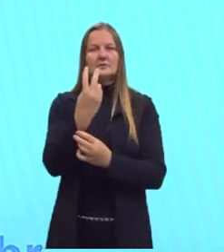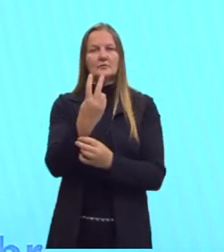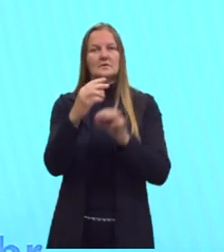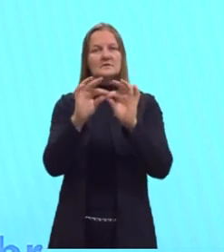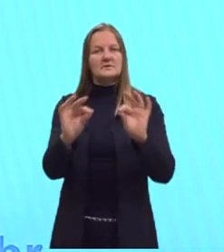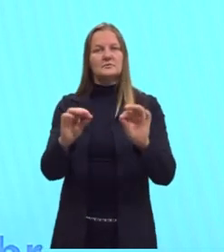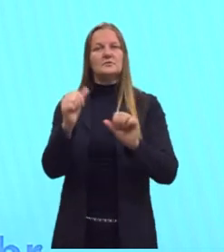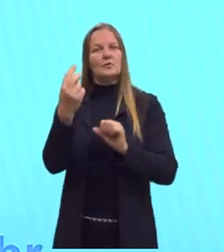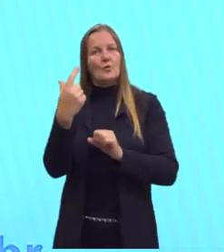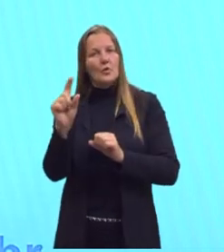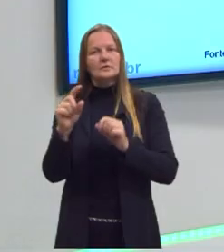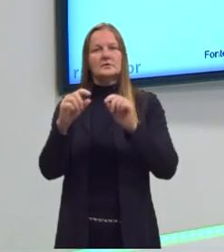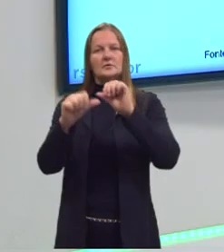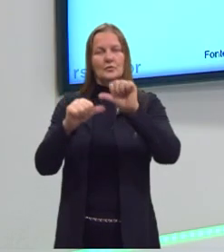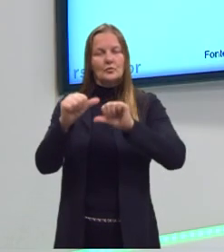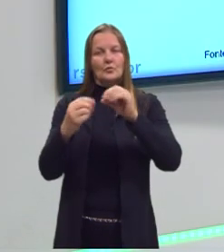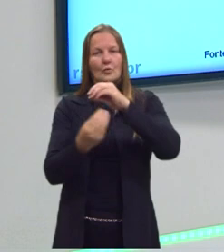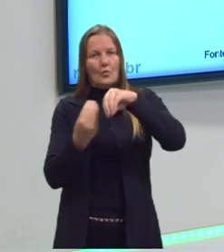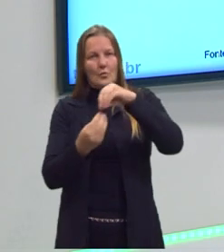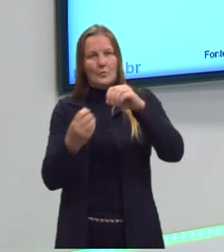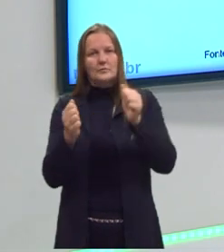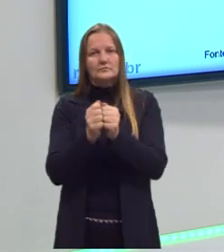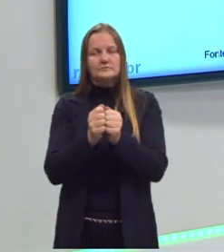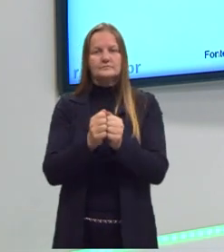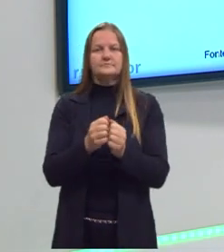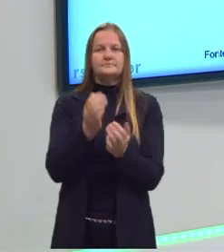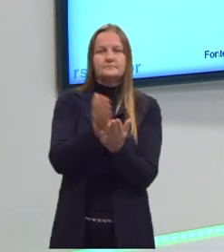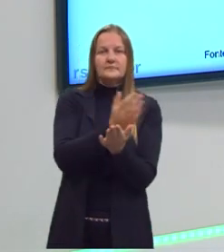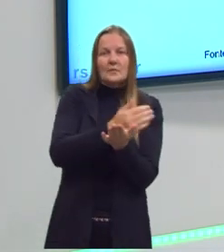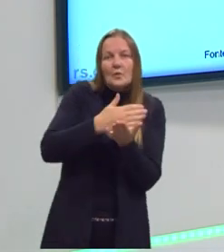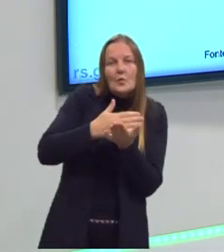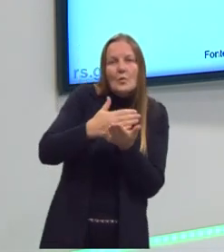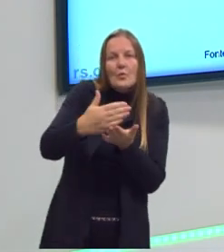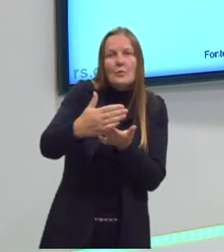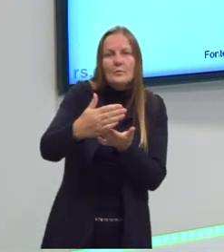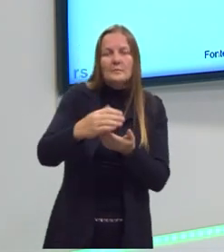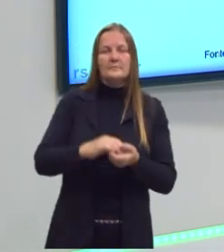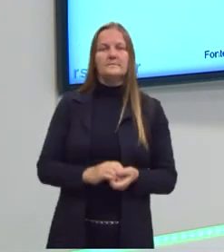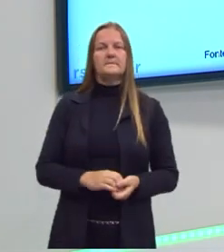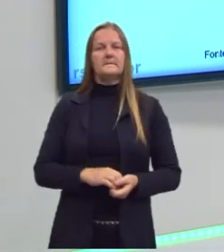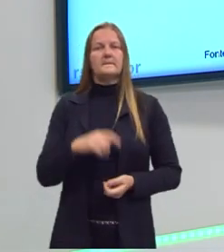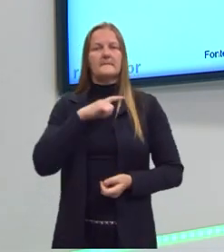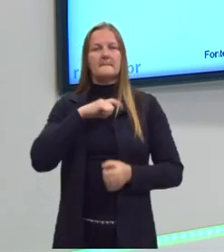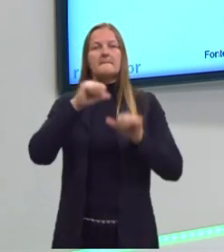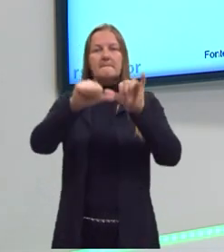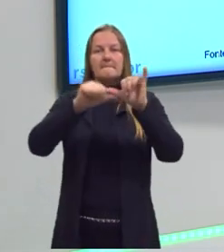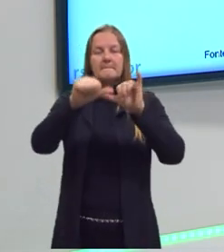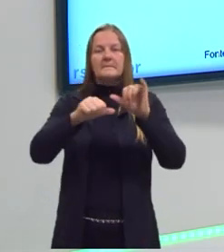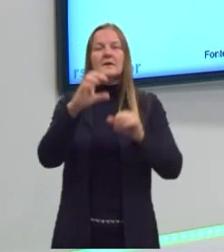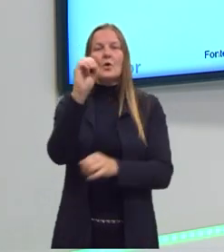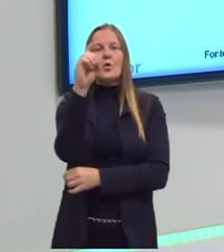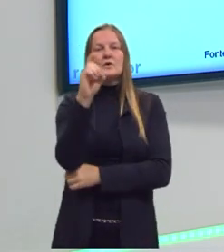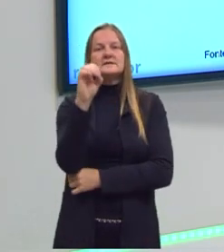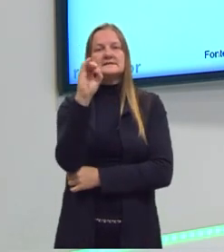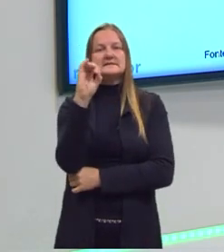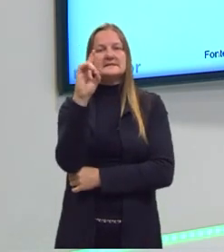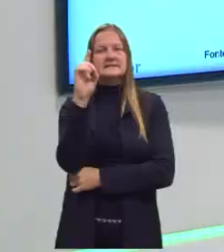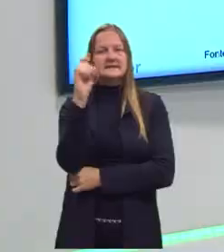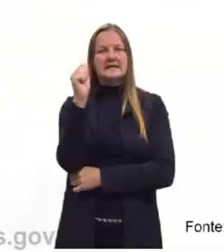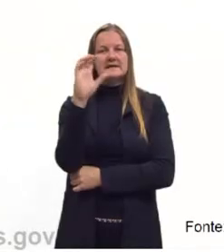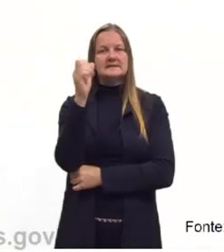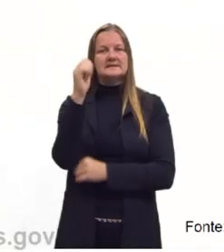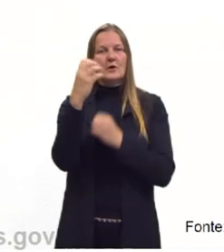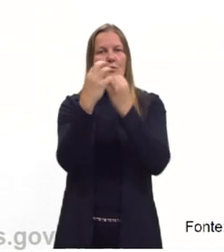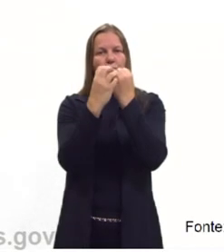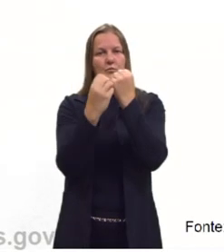diferente das que foi o reagente de partida. Ela é considerada uma reação de oxidação porque ela tem